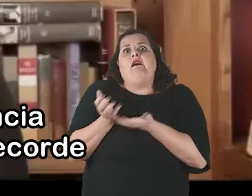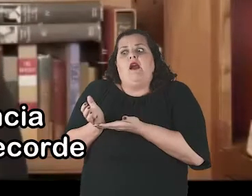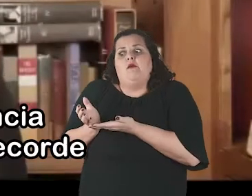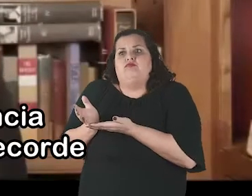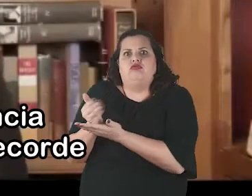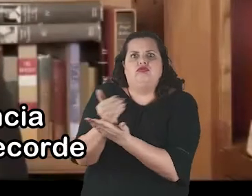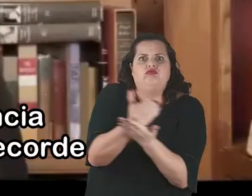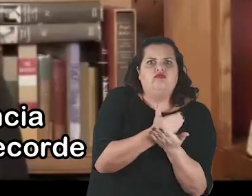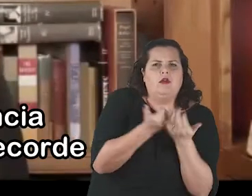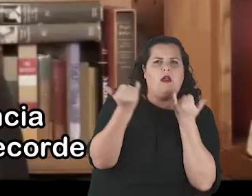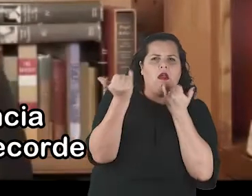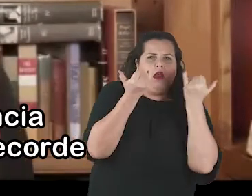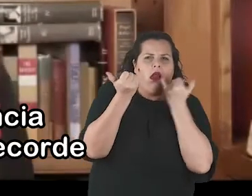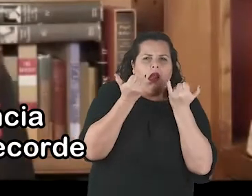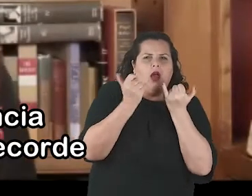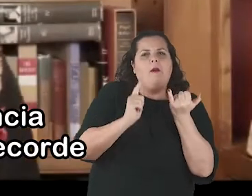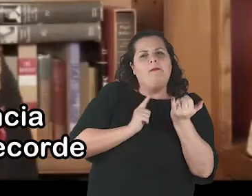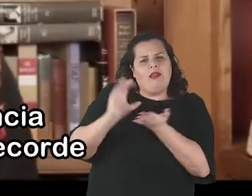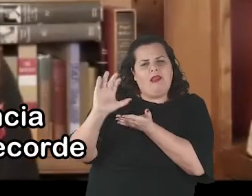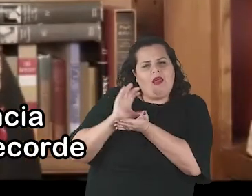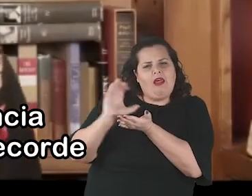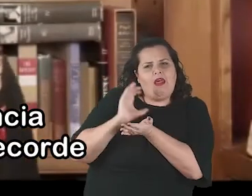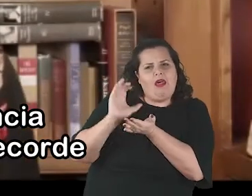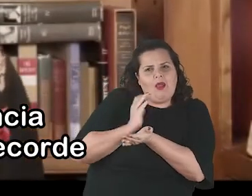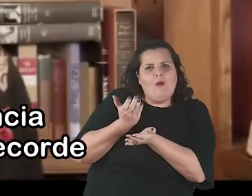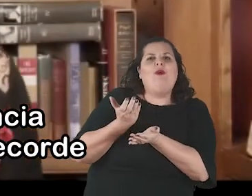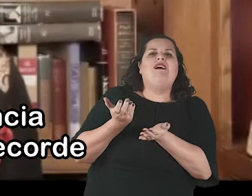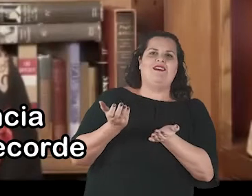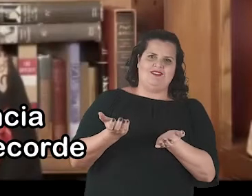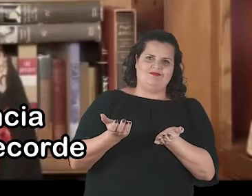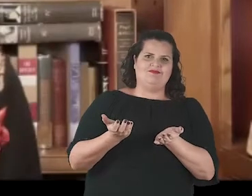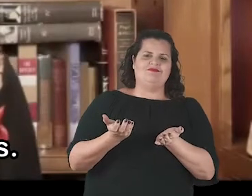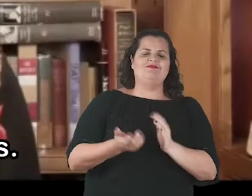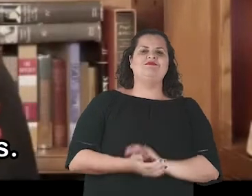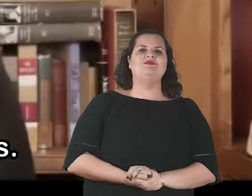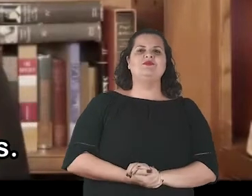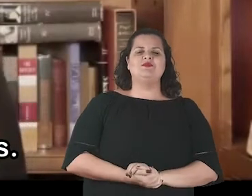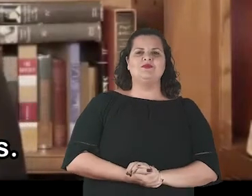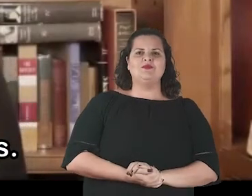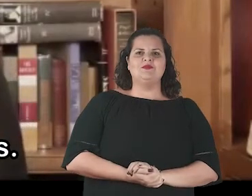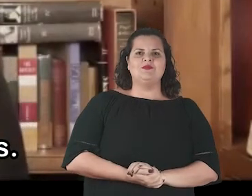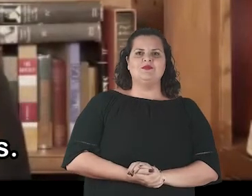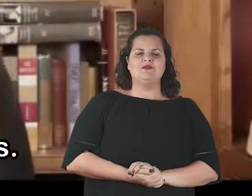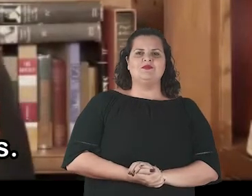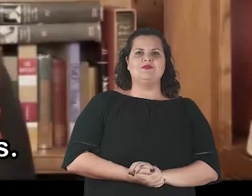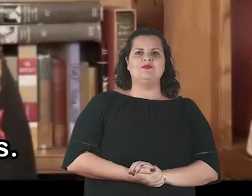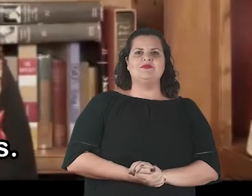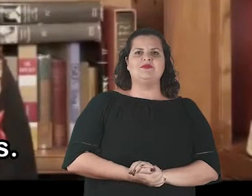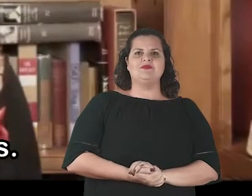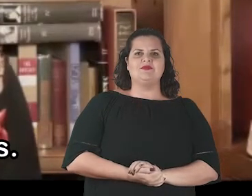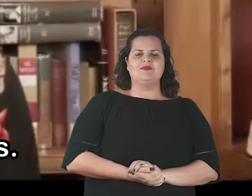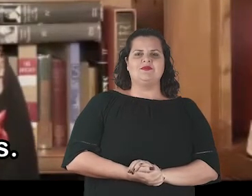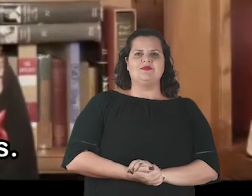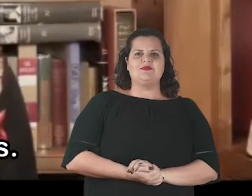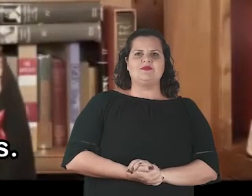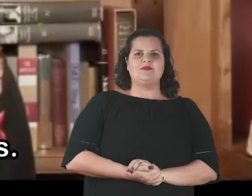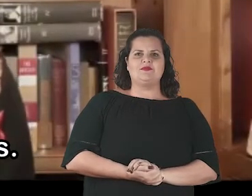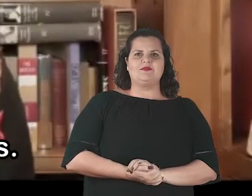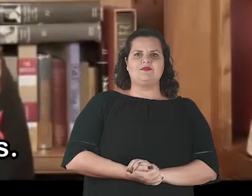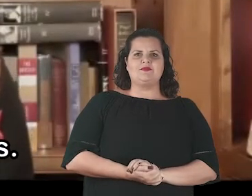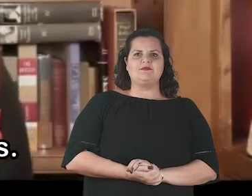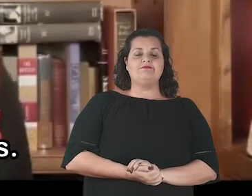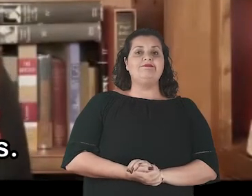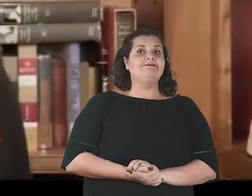De fato, o capitalismo de vigilância se enraizou e cresceu em tempo recorde na